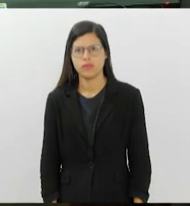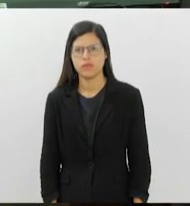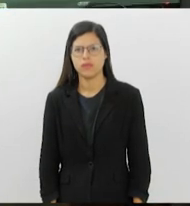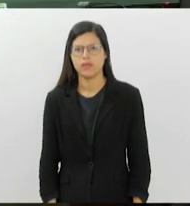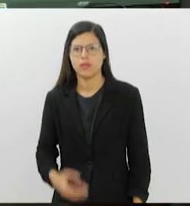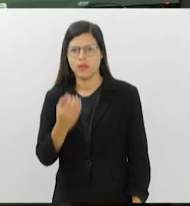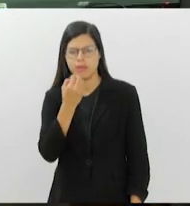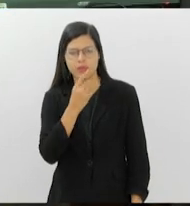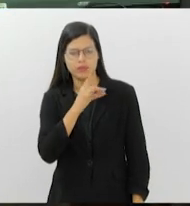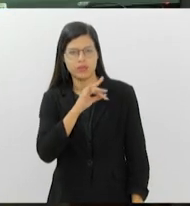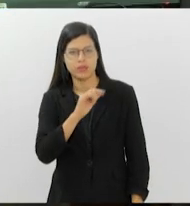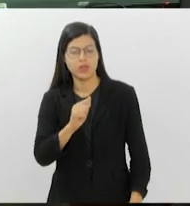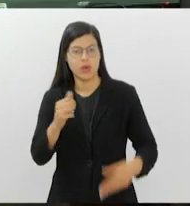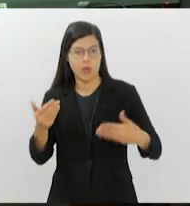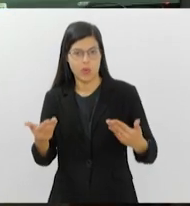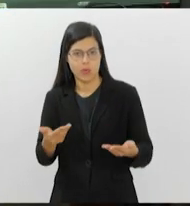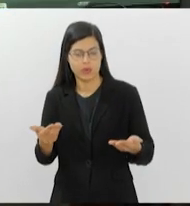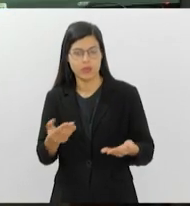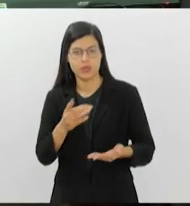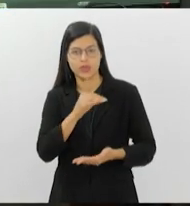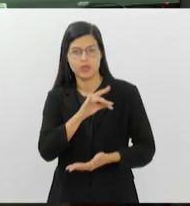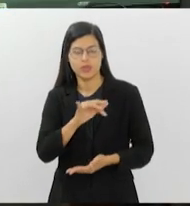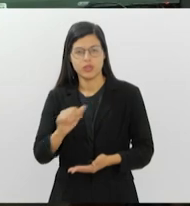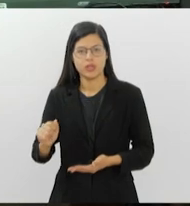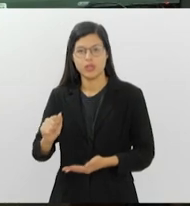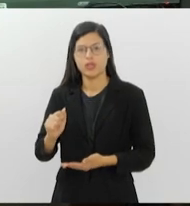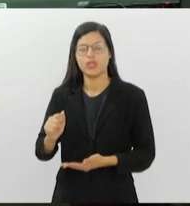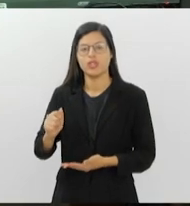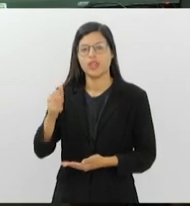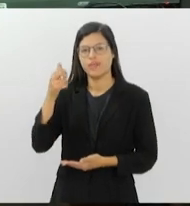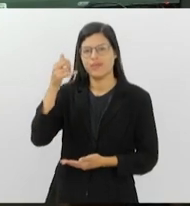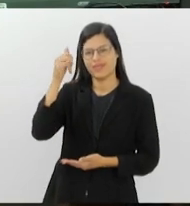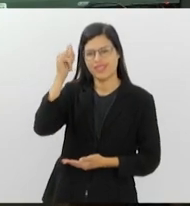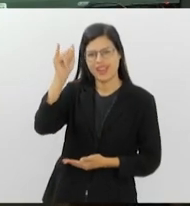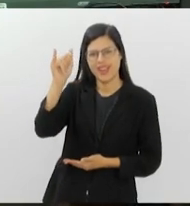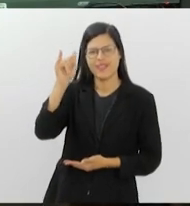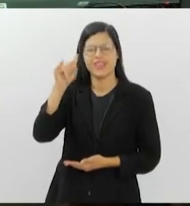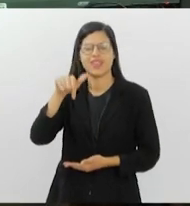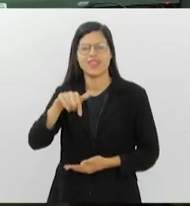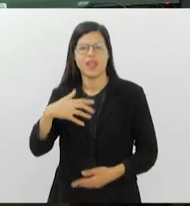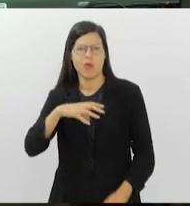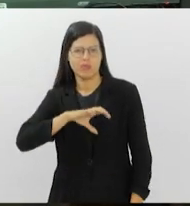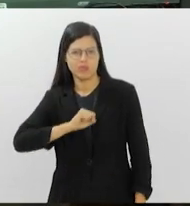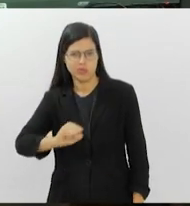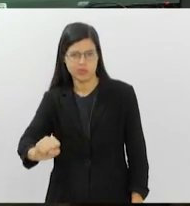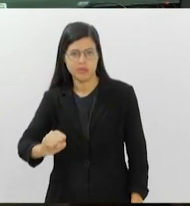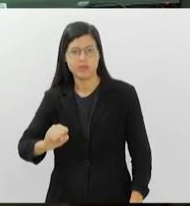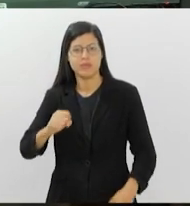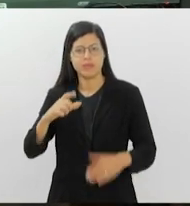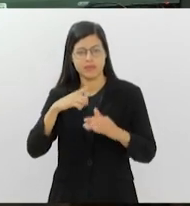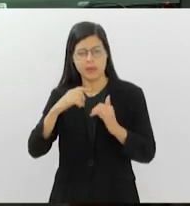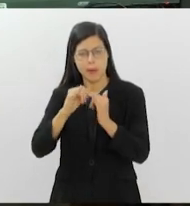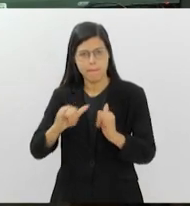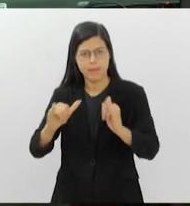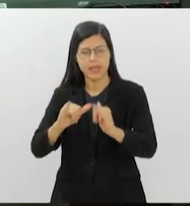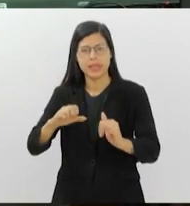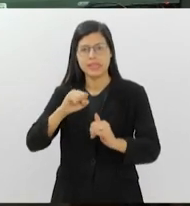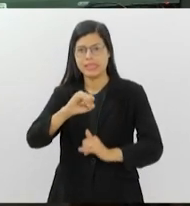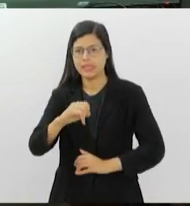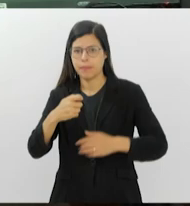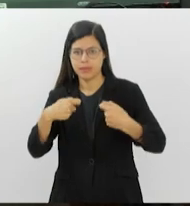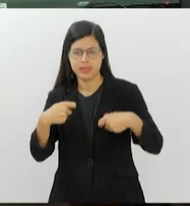Bom Dia. Hoje é dia mundial de prevenção ao suicídio. E a campanha Se Precisar Peça Ajuda tem o objetivo de